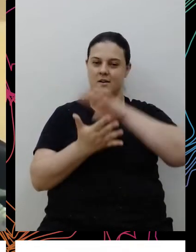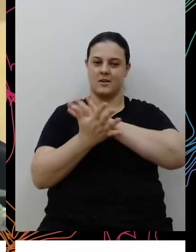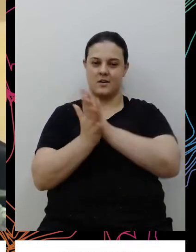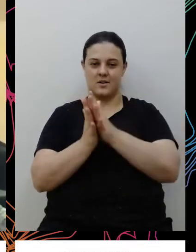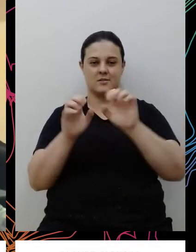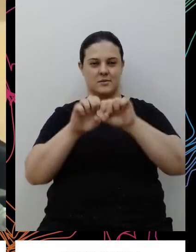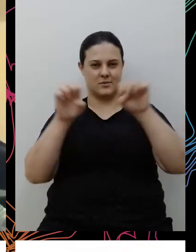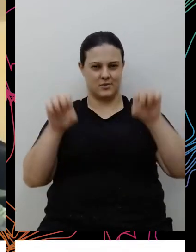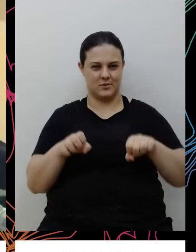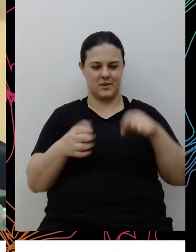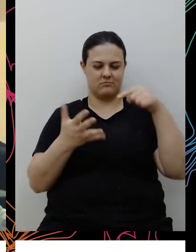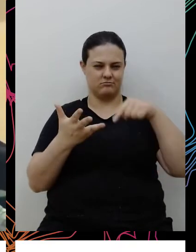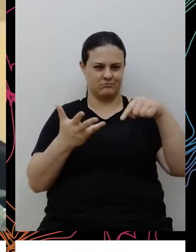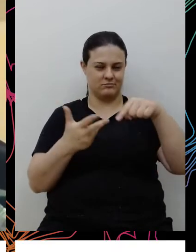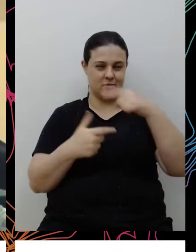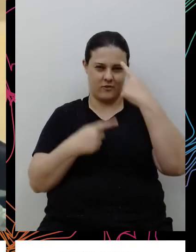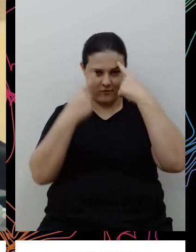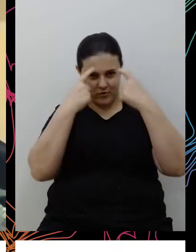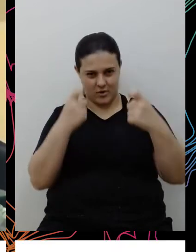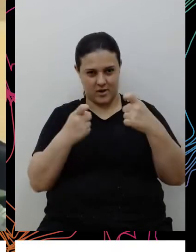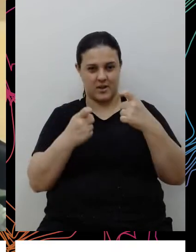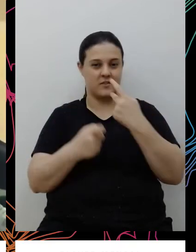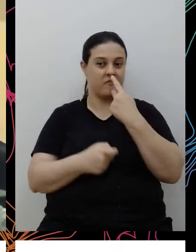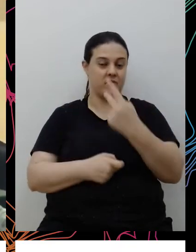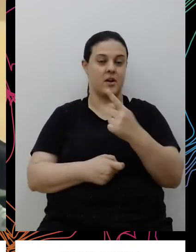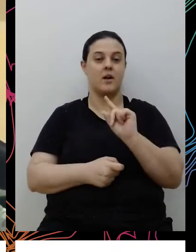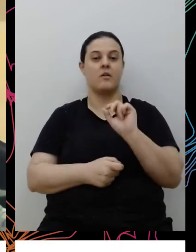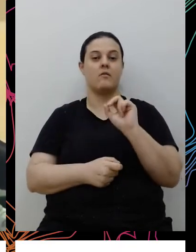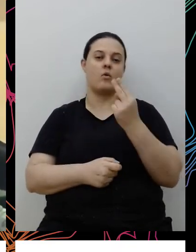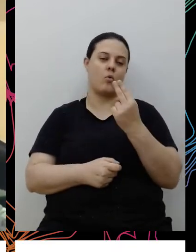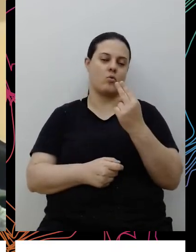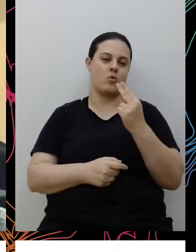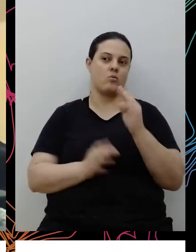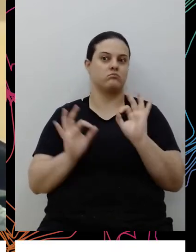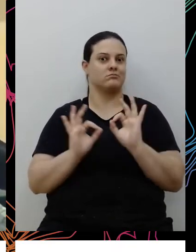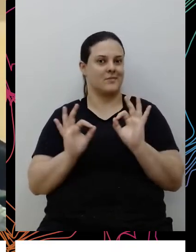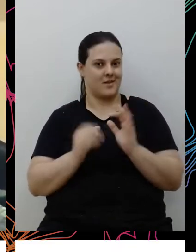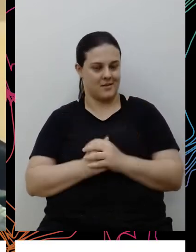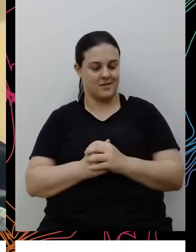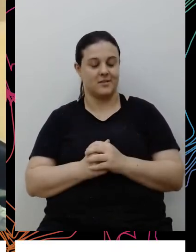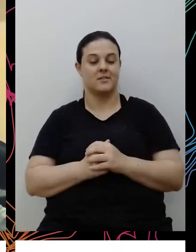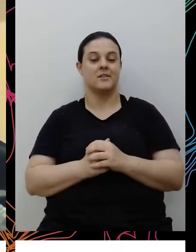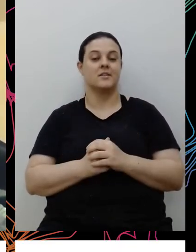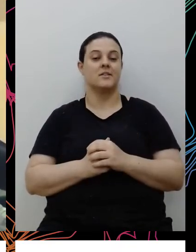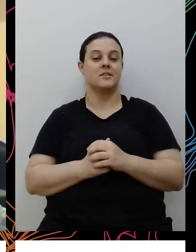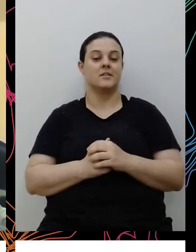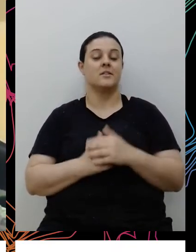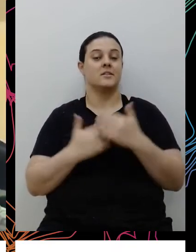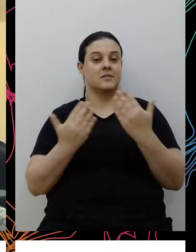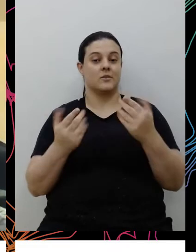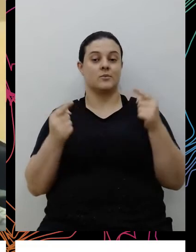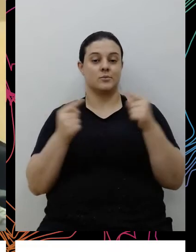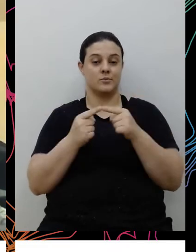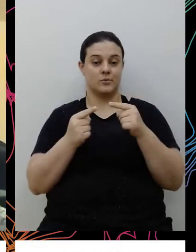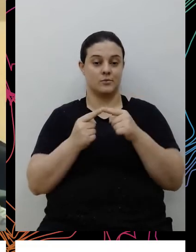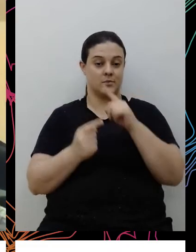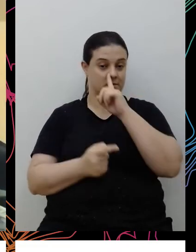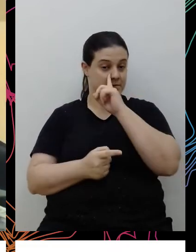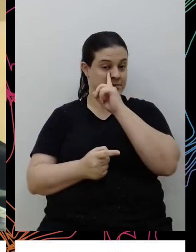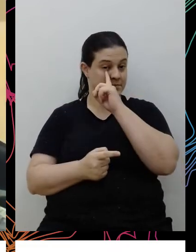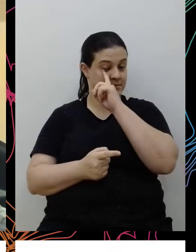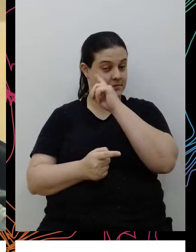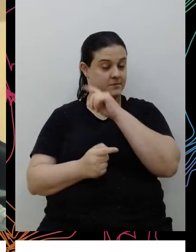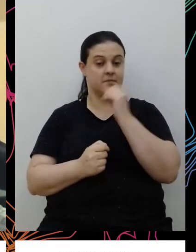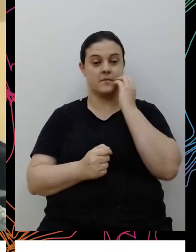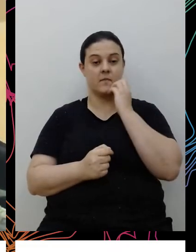essas formas de violência, sejam elas ditas ou não ditas, é isso que a gente está querendo dizer, né, quando a gente fala racismo estrutural. E